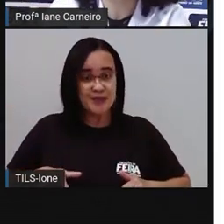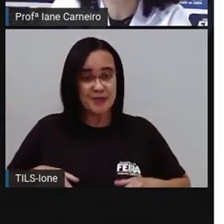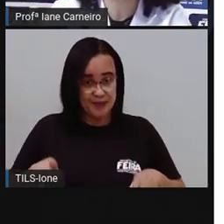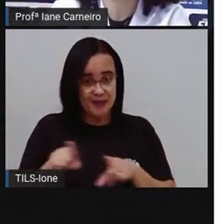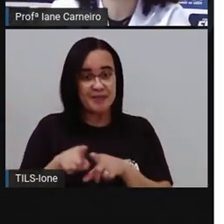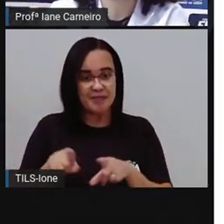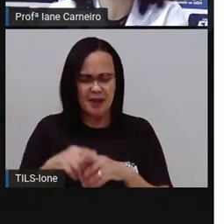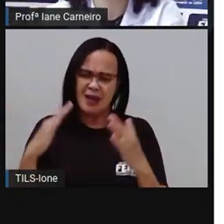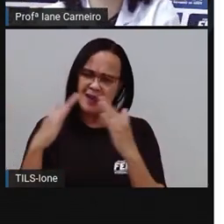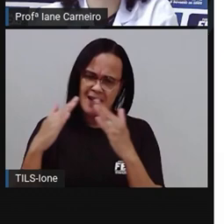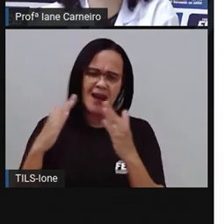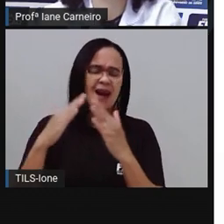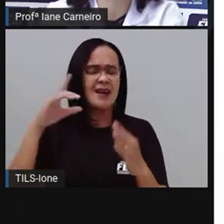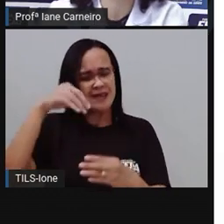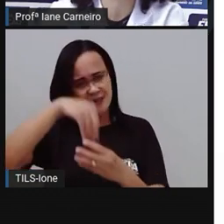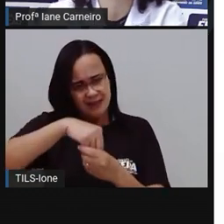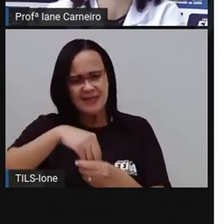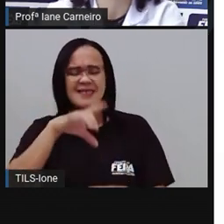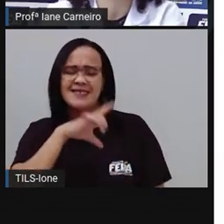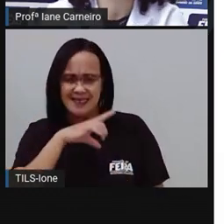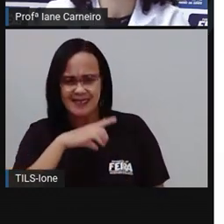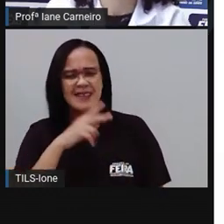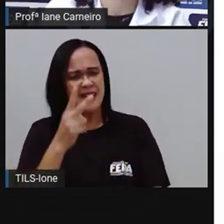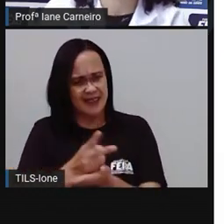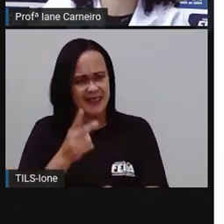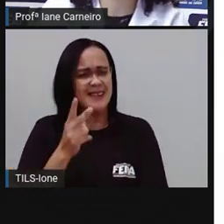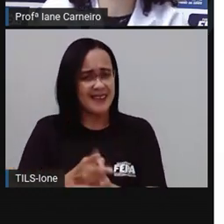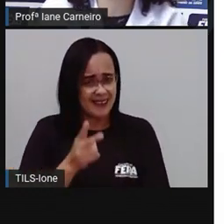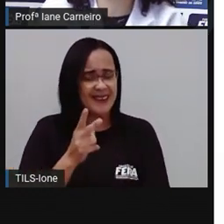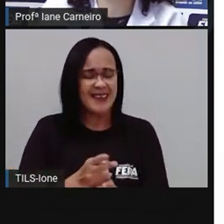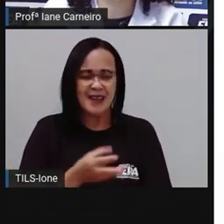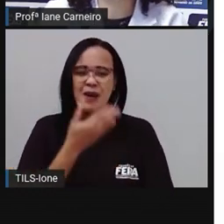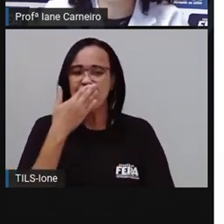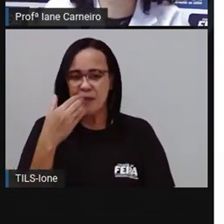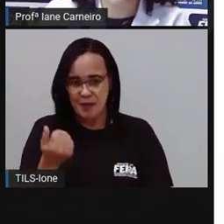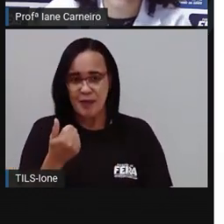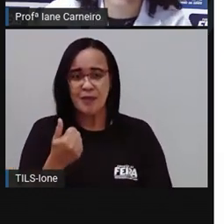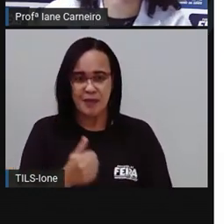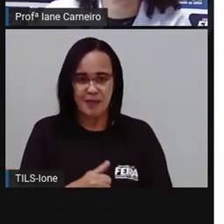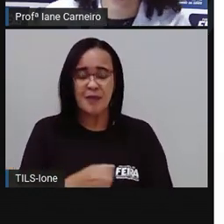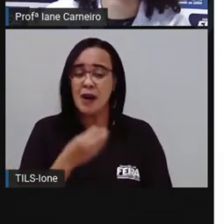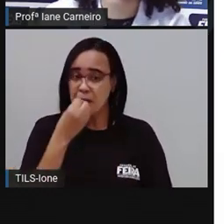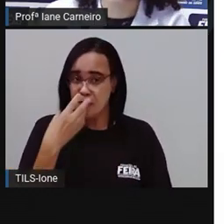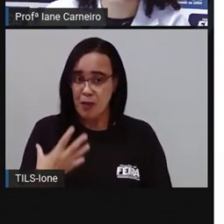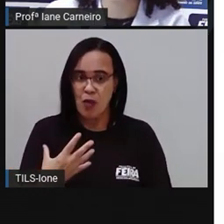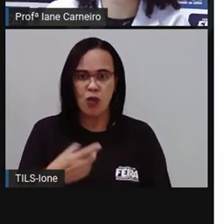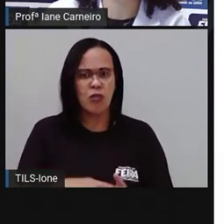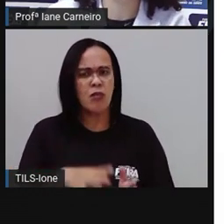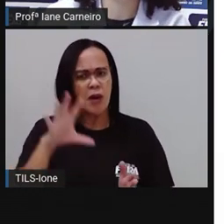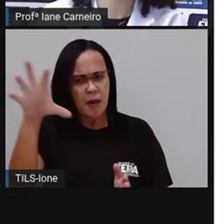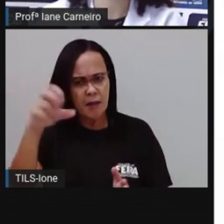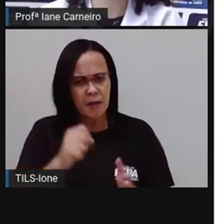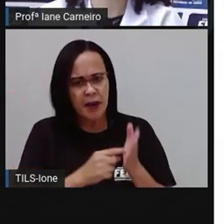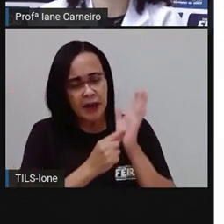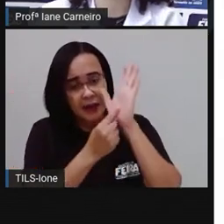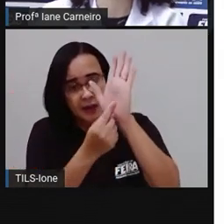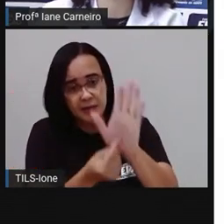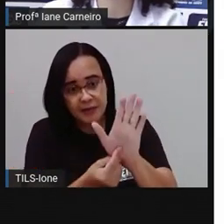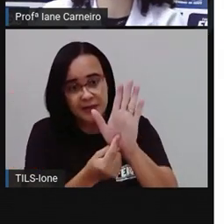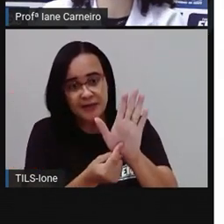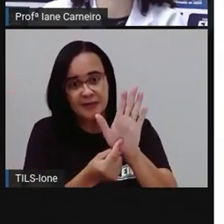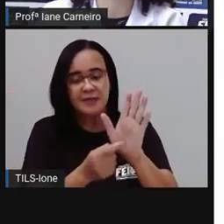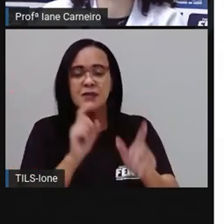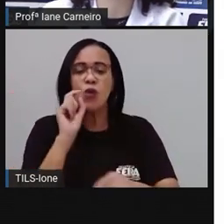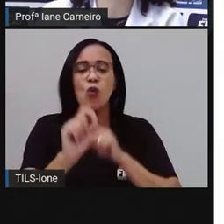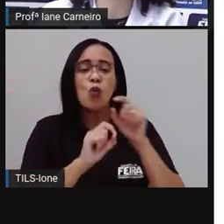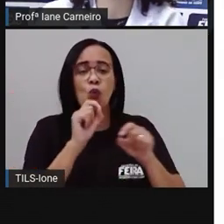que você deve ter em casa aí, né? Então, se você tiver um desses aí, pega aí para a gente observar a embalagem, tá certo? Além